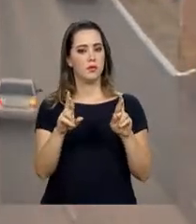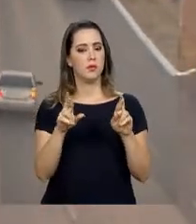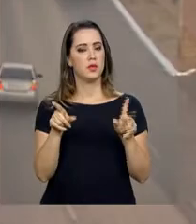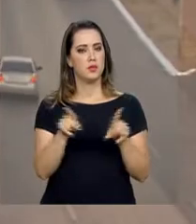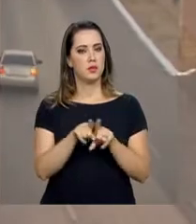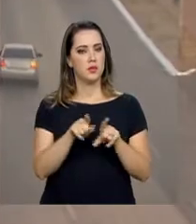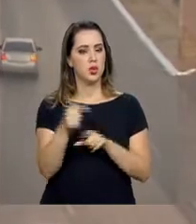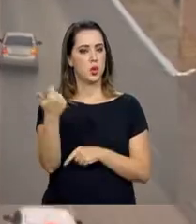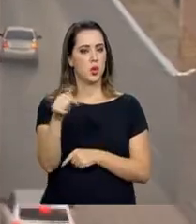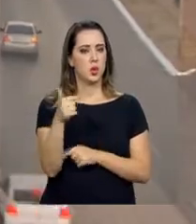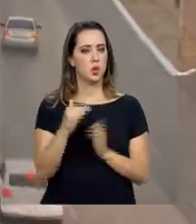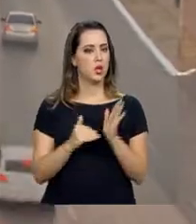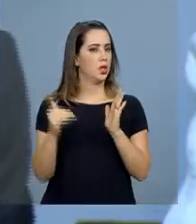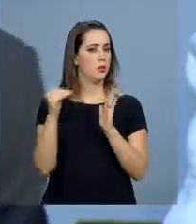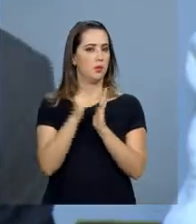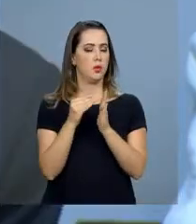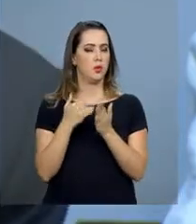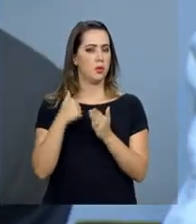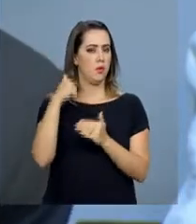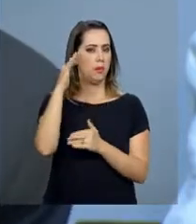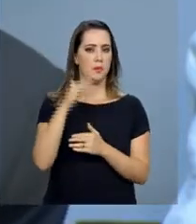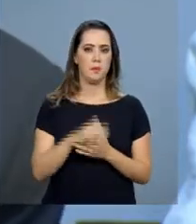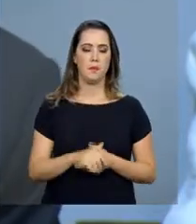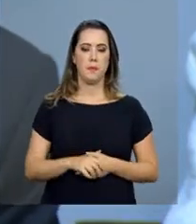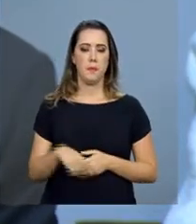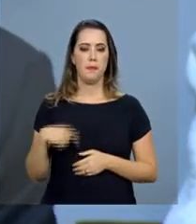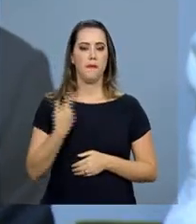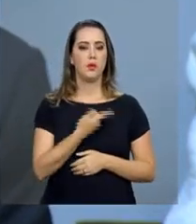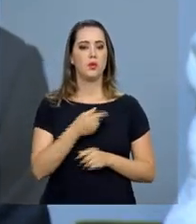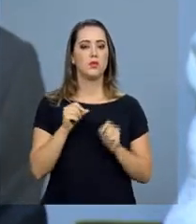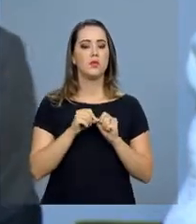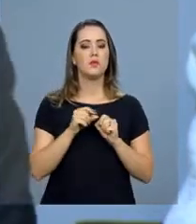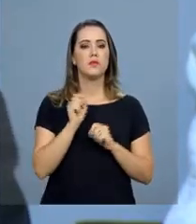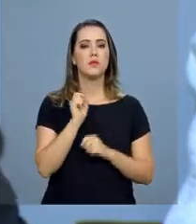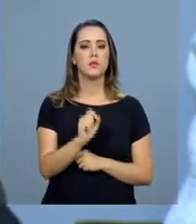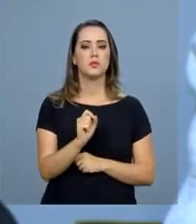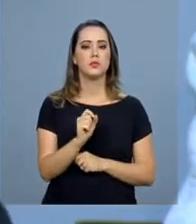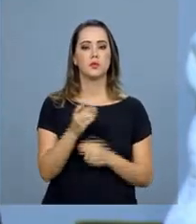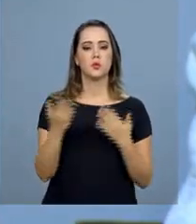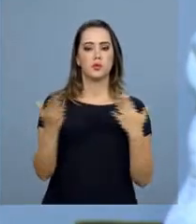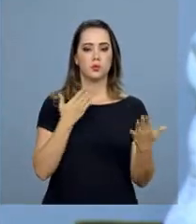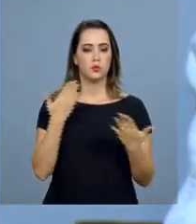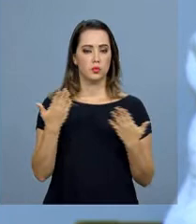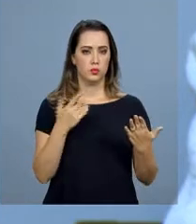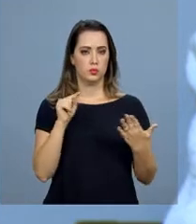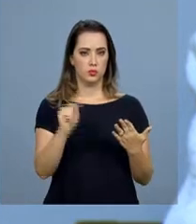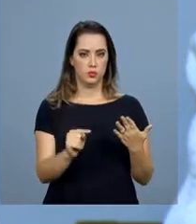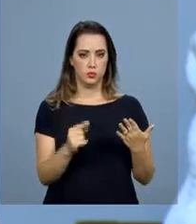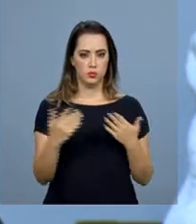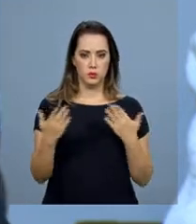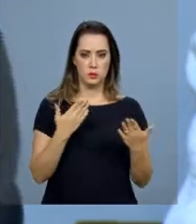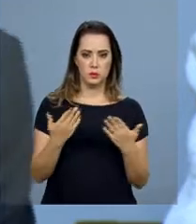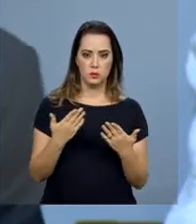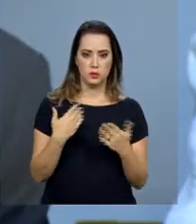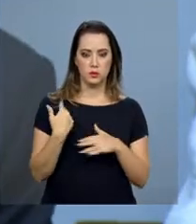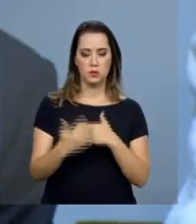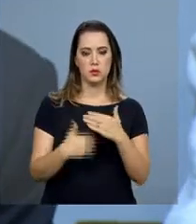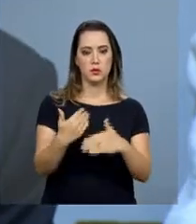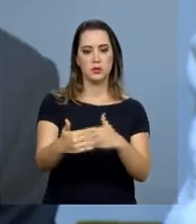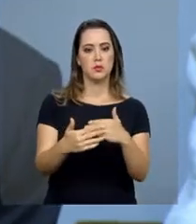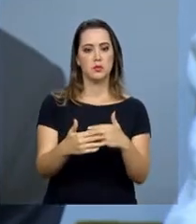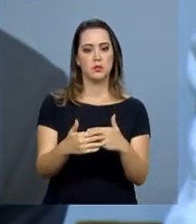não haverá aumento de impostos. O que nós fizemos foi considerar a manutenção das